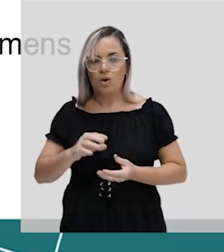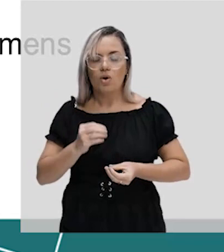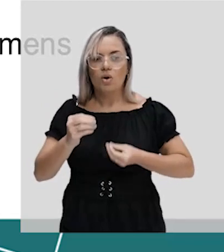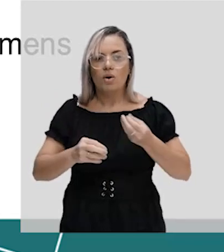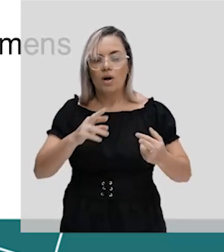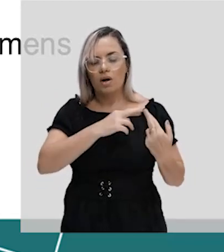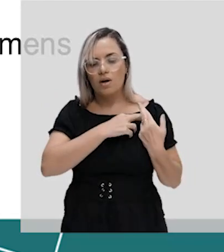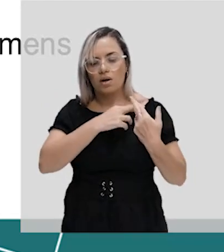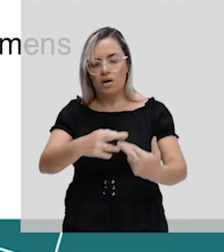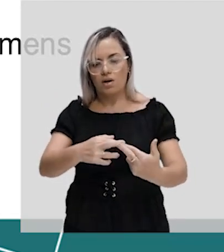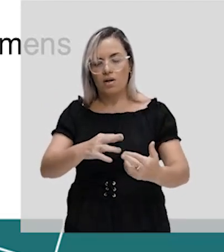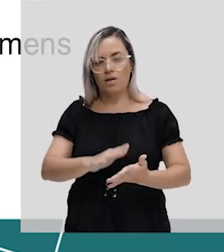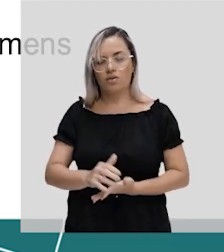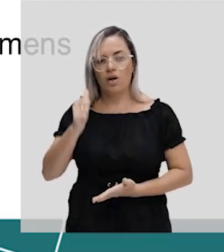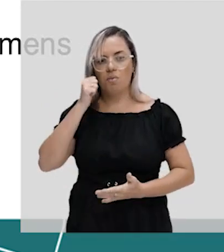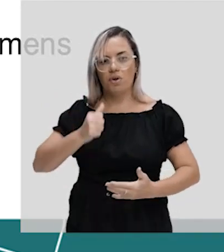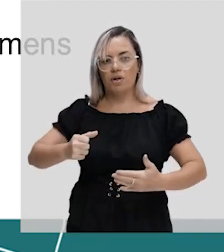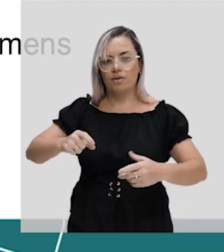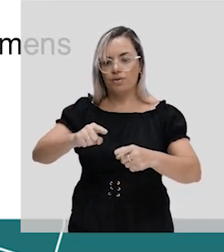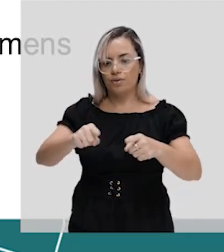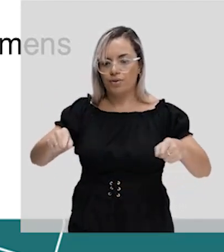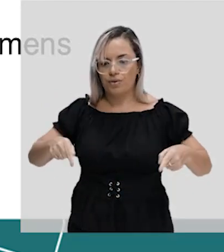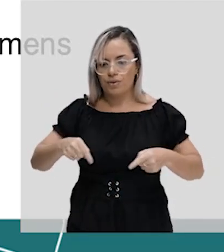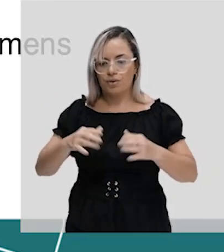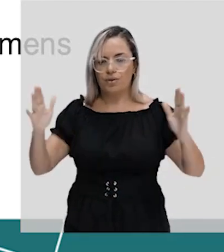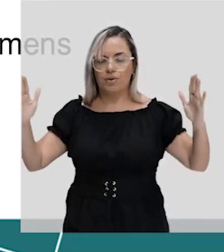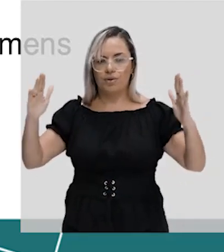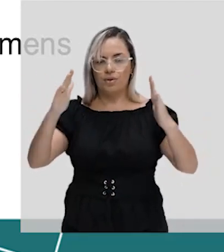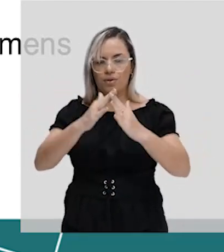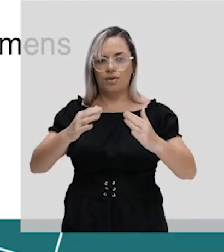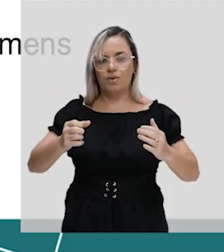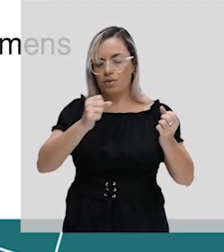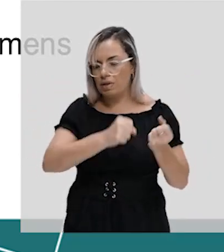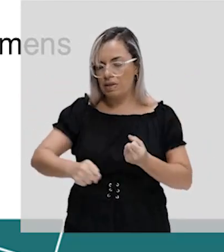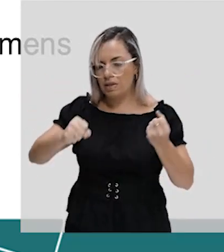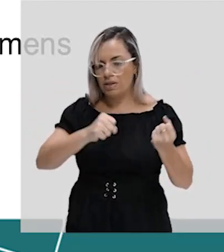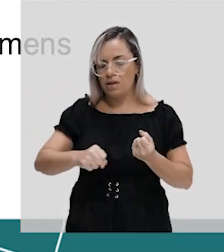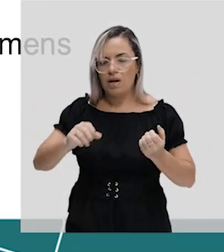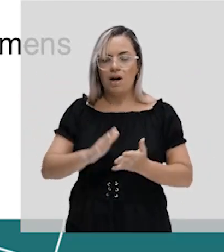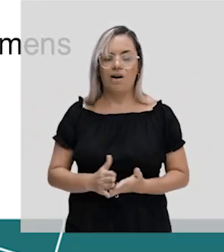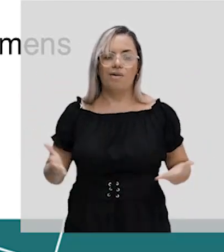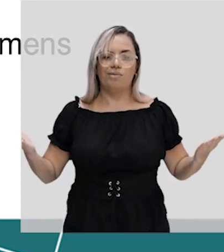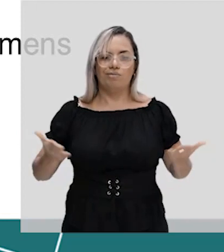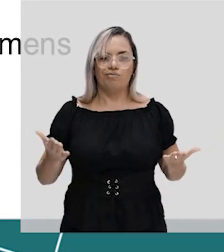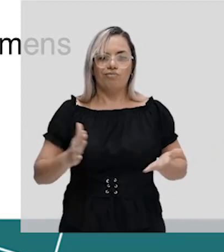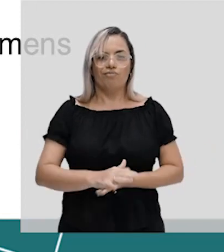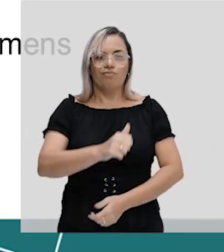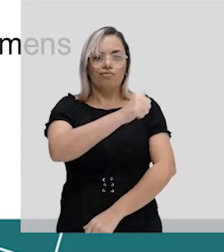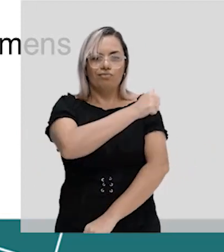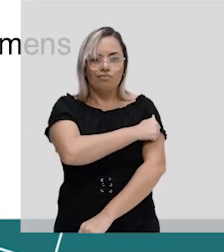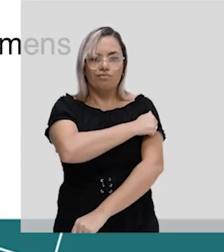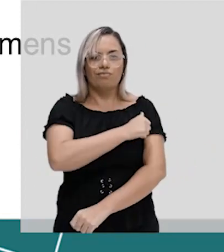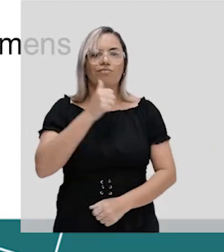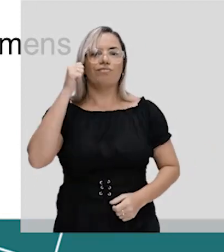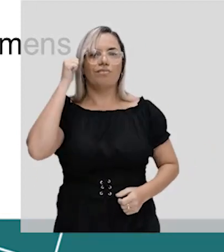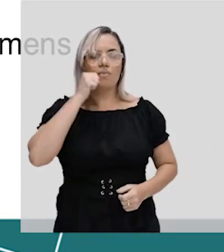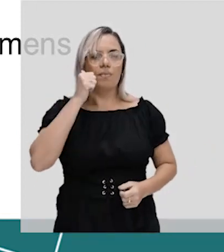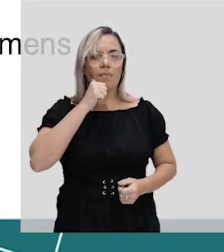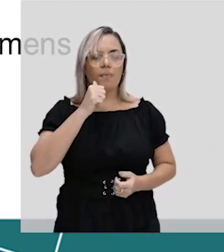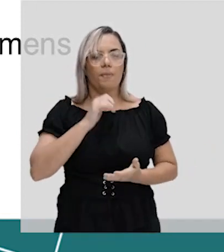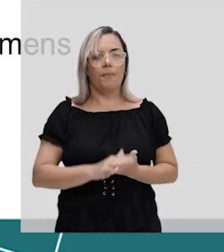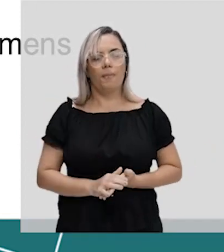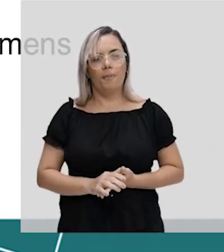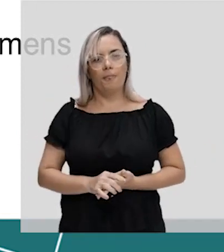afazeres domésticos à mulher. Então, me dirijo agora a você, minha querida aluna que está assistindo a essa aula, e de